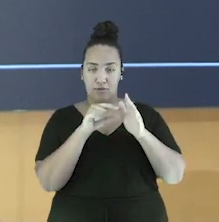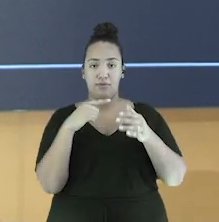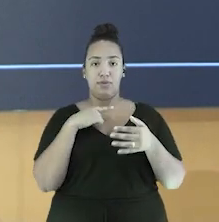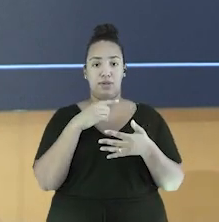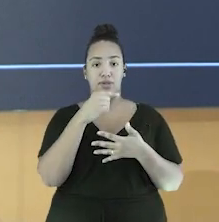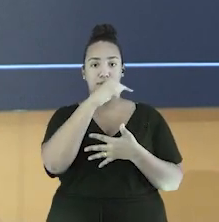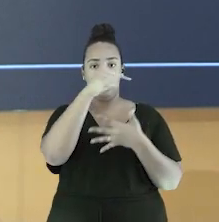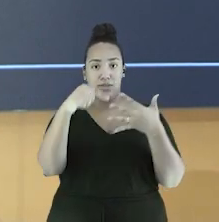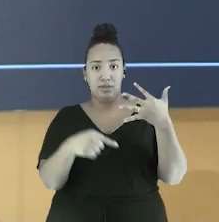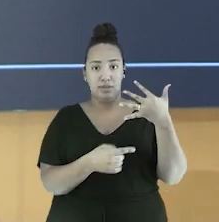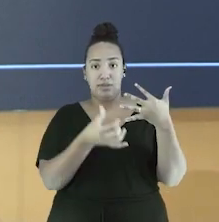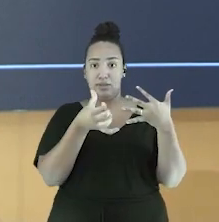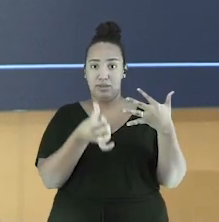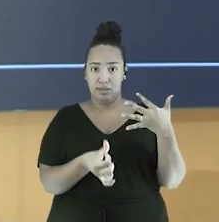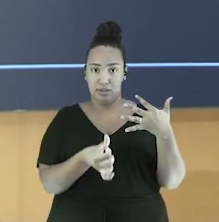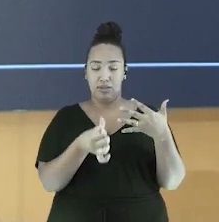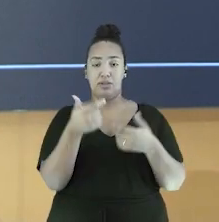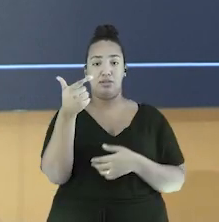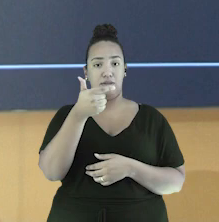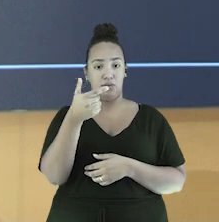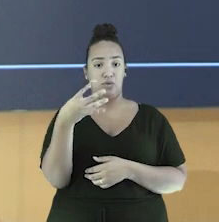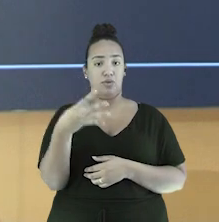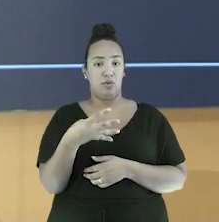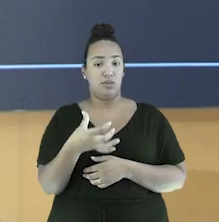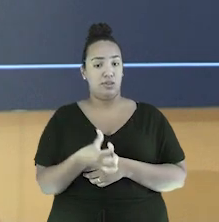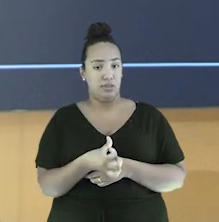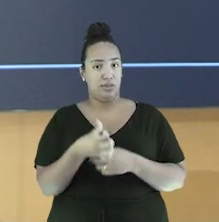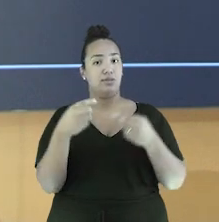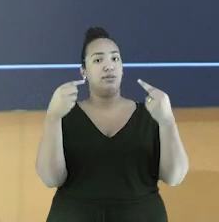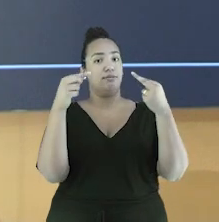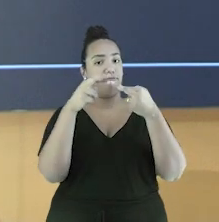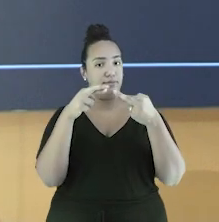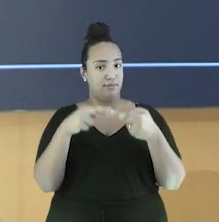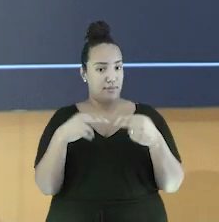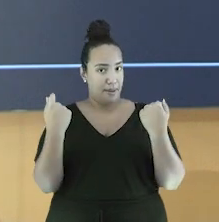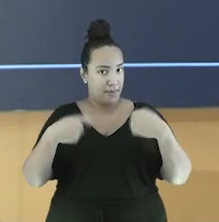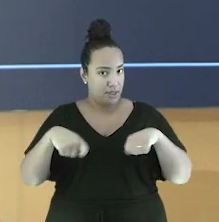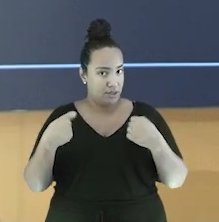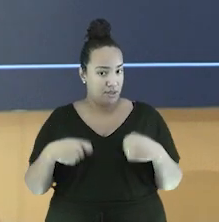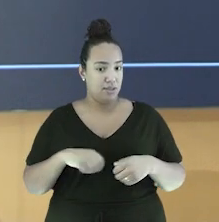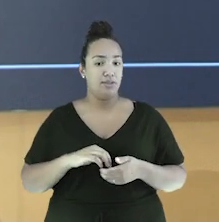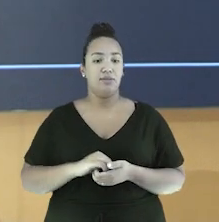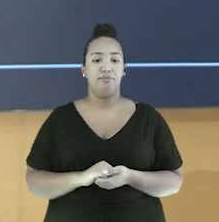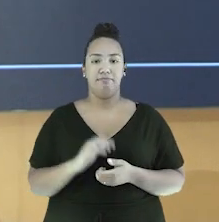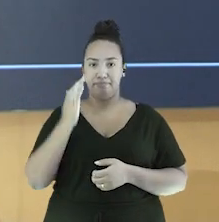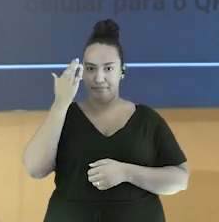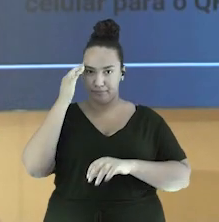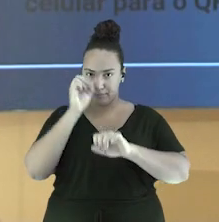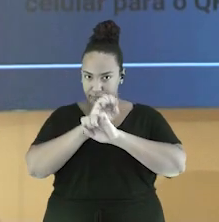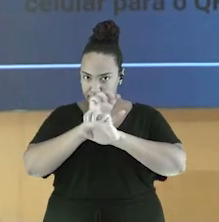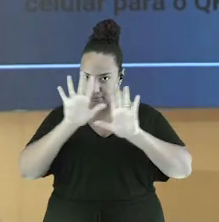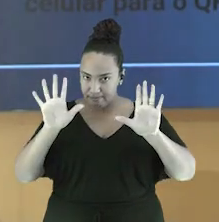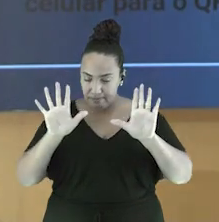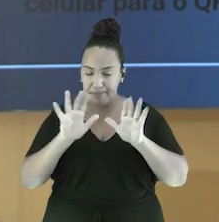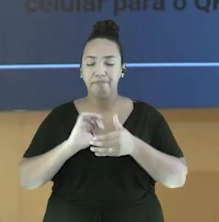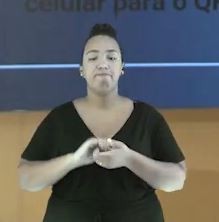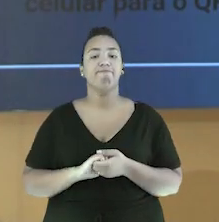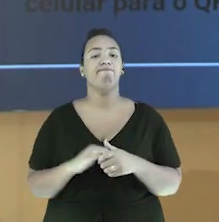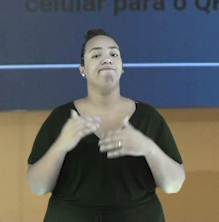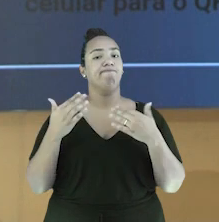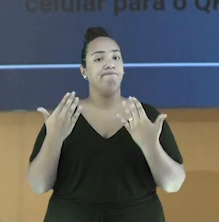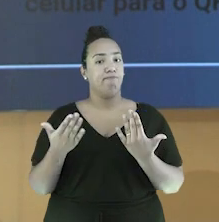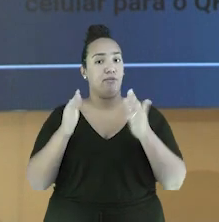que rimar a segunda, a quarta e a sexta. Entenderam? Depois, vocês podem